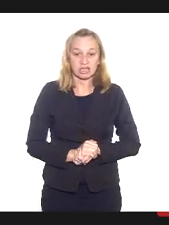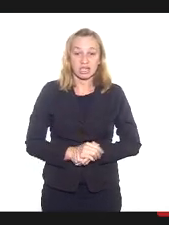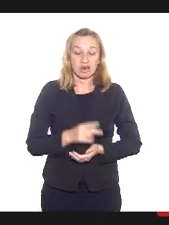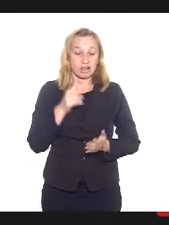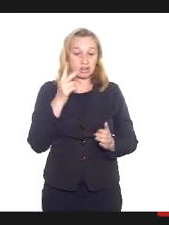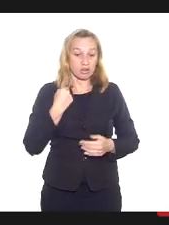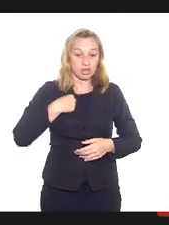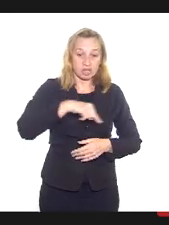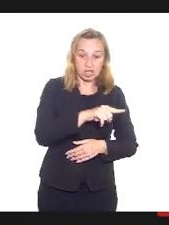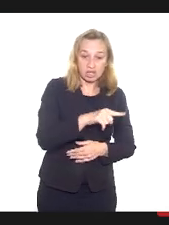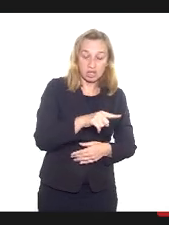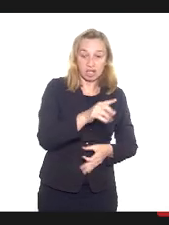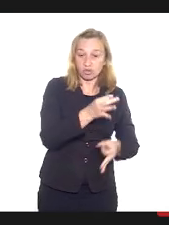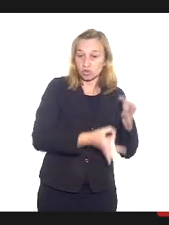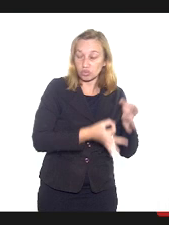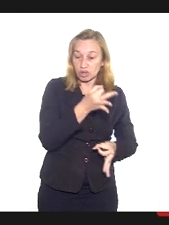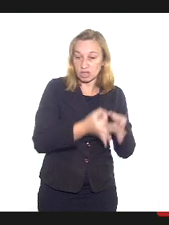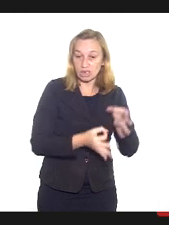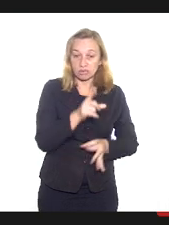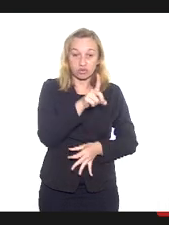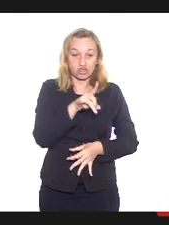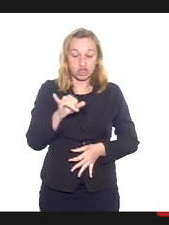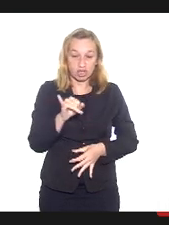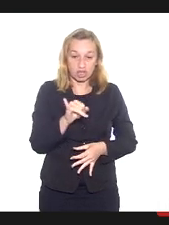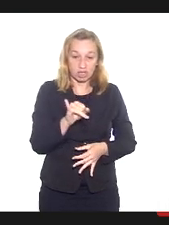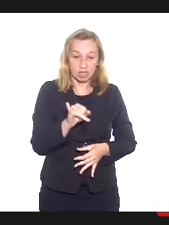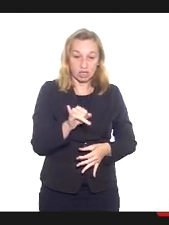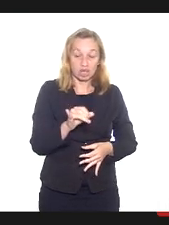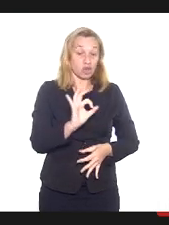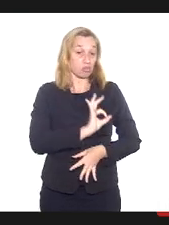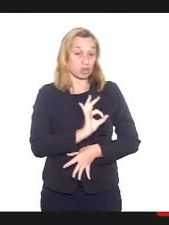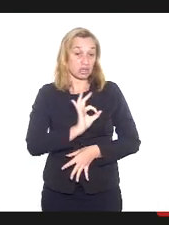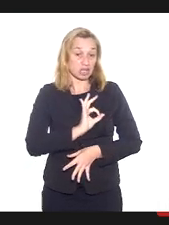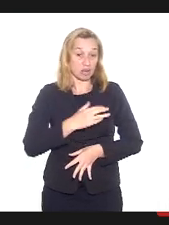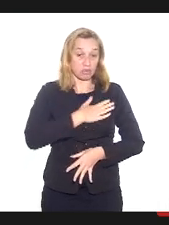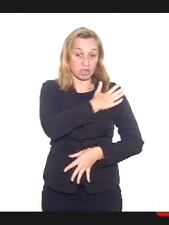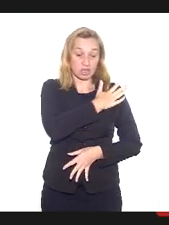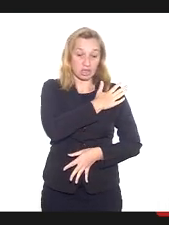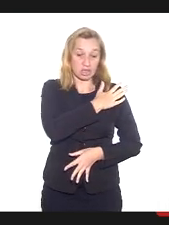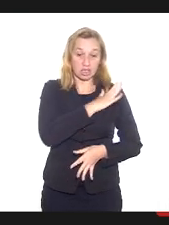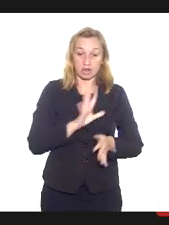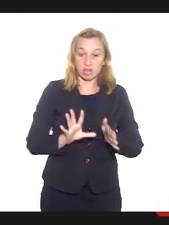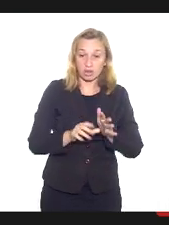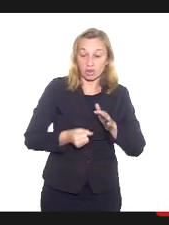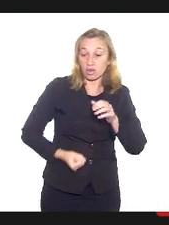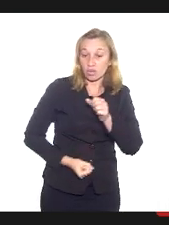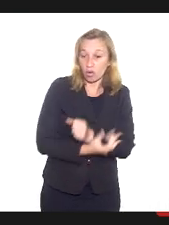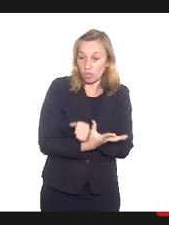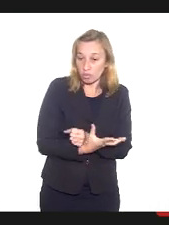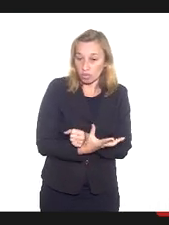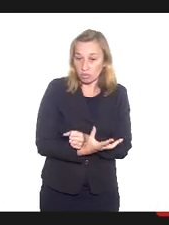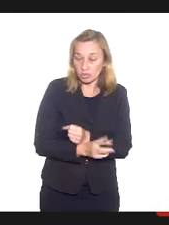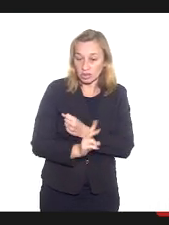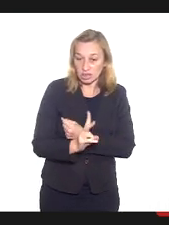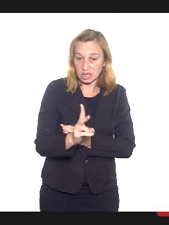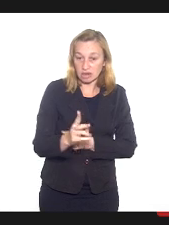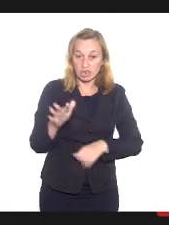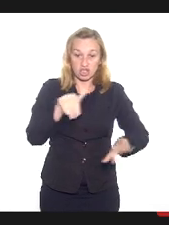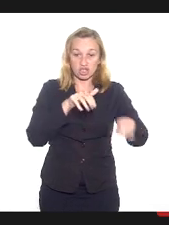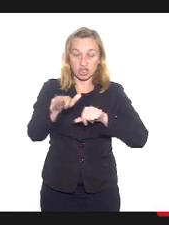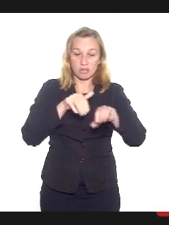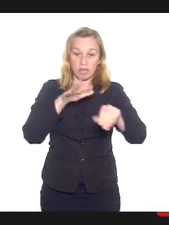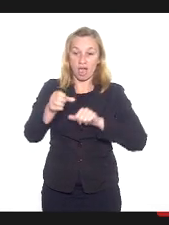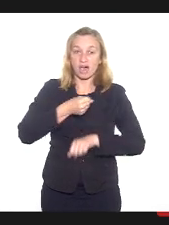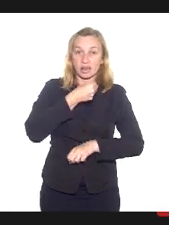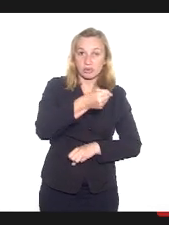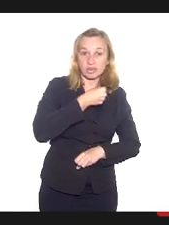iríamos comparecer no juizado em tal data, e nisso, os policiais militares corruptos, como sempre, caras de pau, já chamaram a imprensa com quem